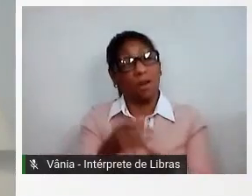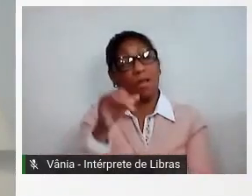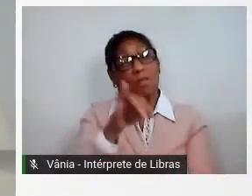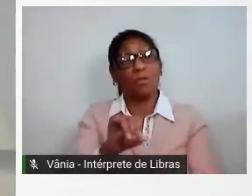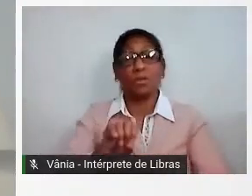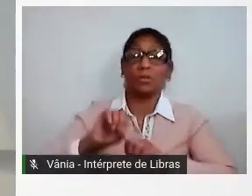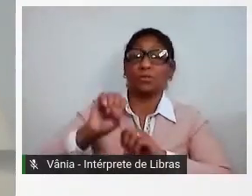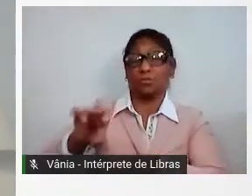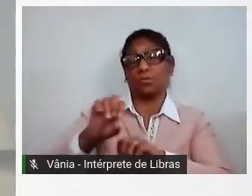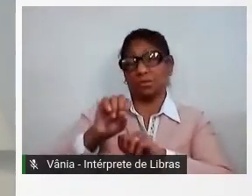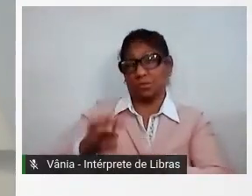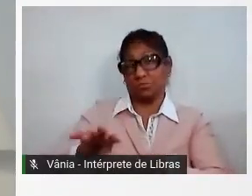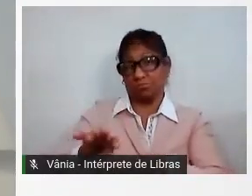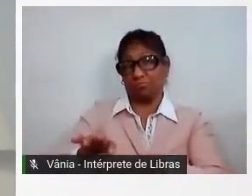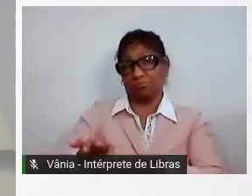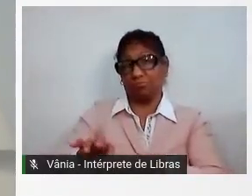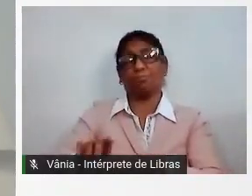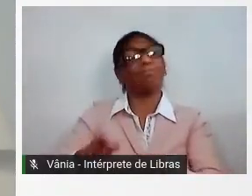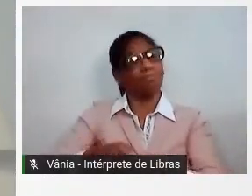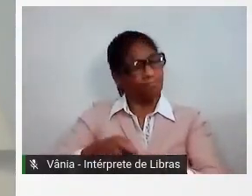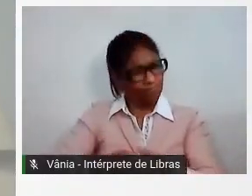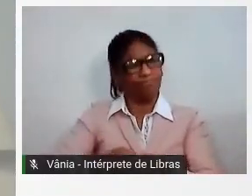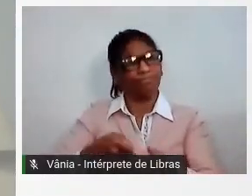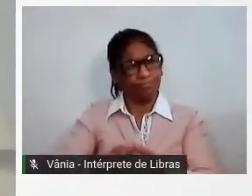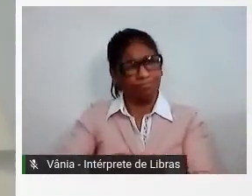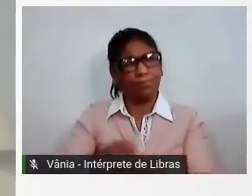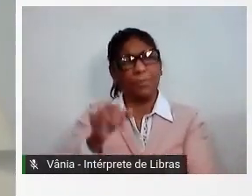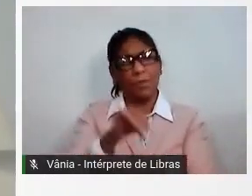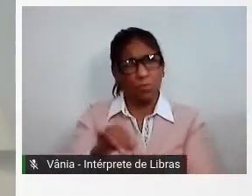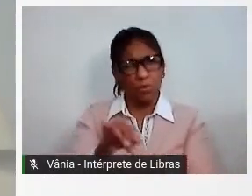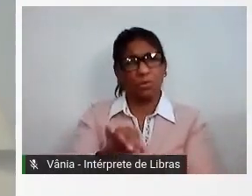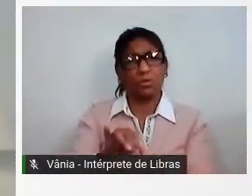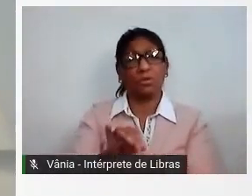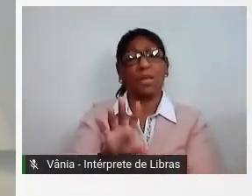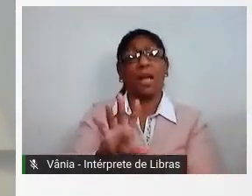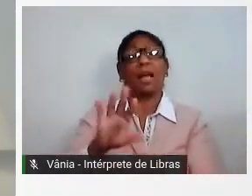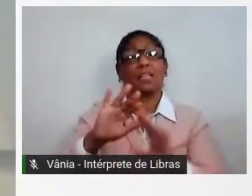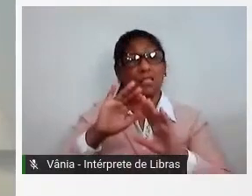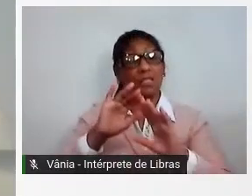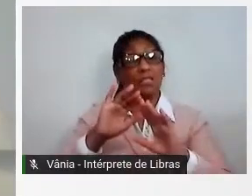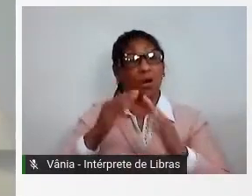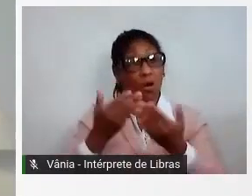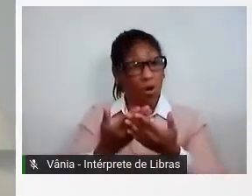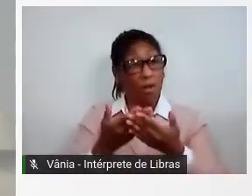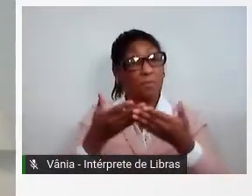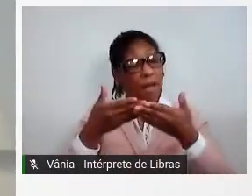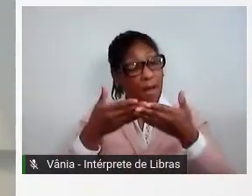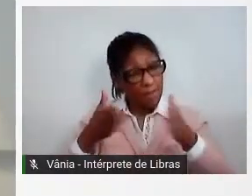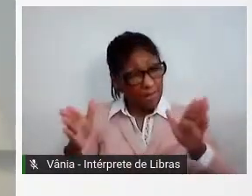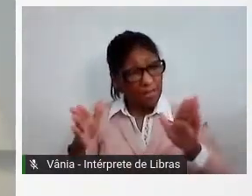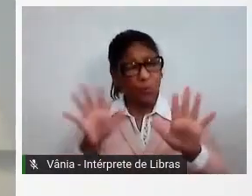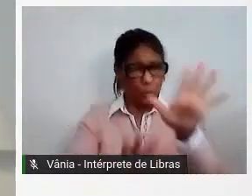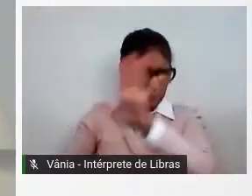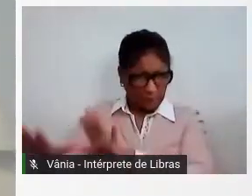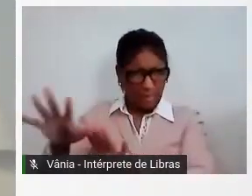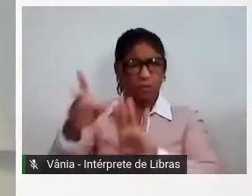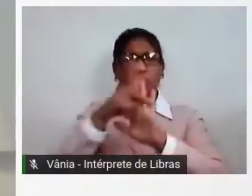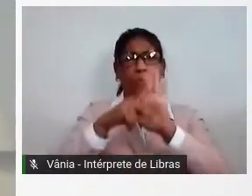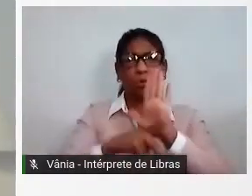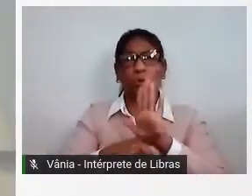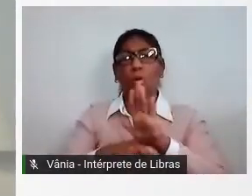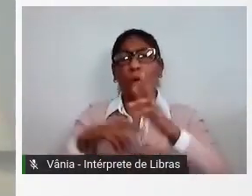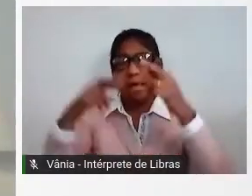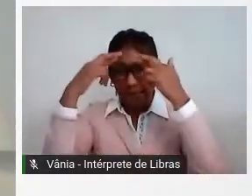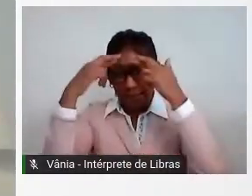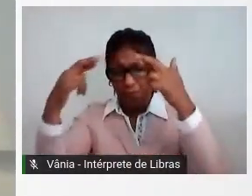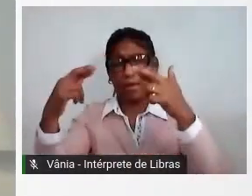fundamental. E nós insistimos em termos as nossas escolas reabertas, com protocolos e com cuidados. E respeitando